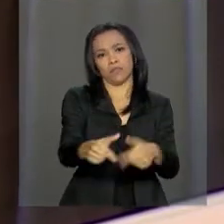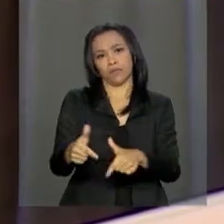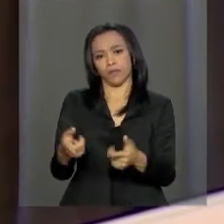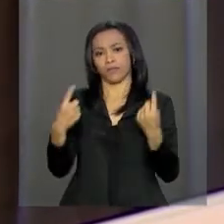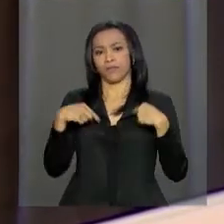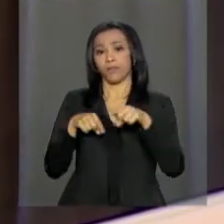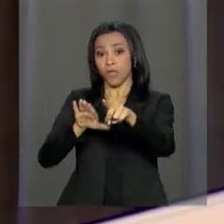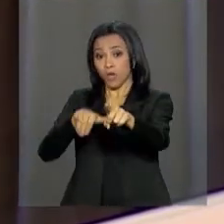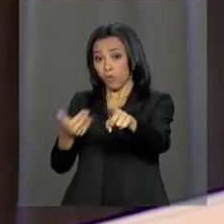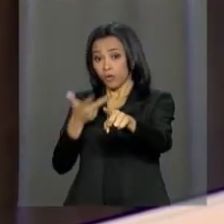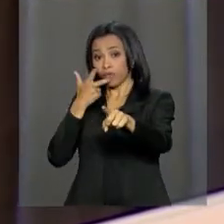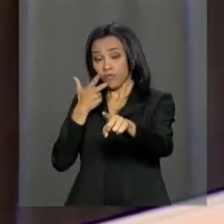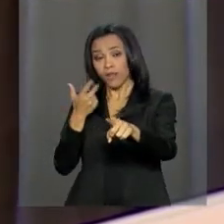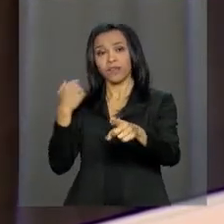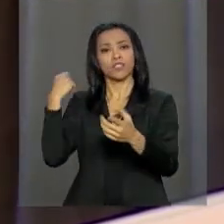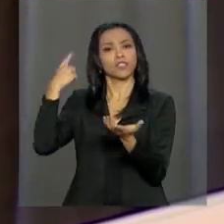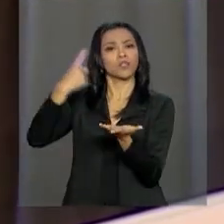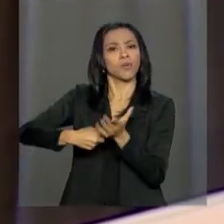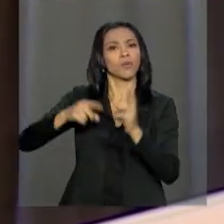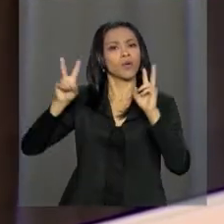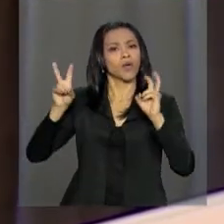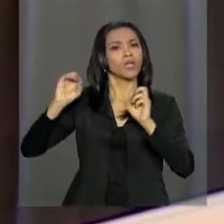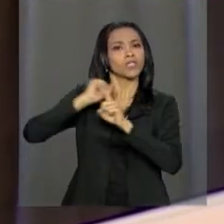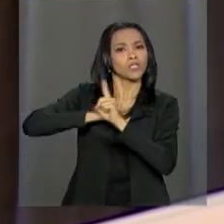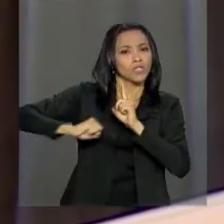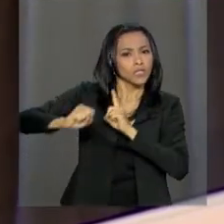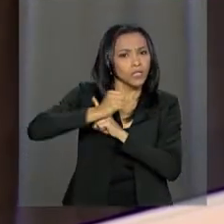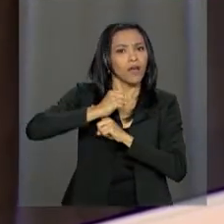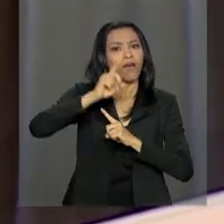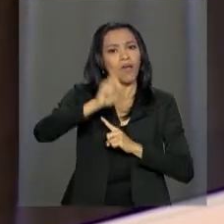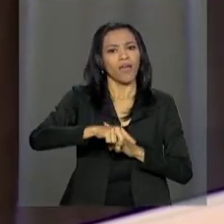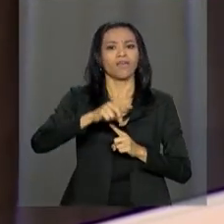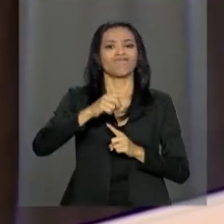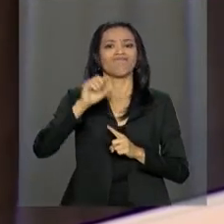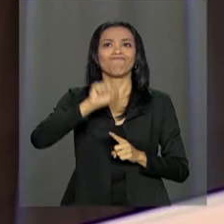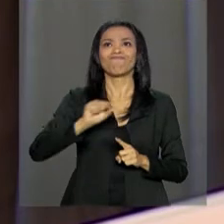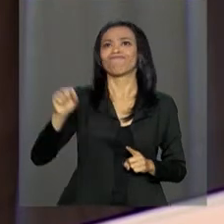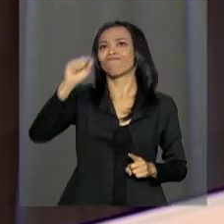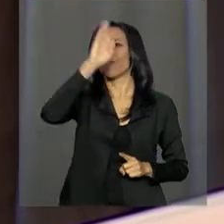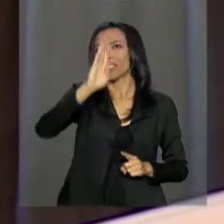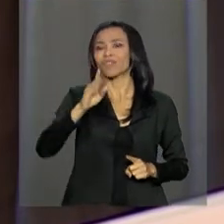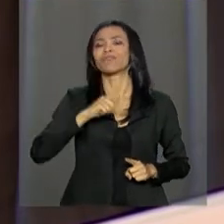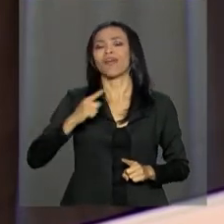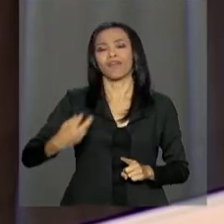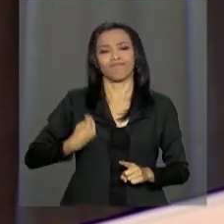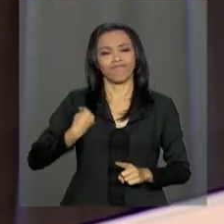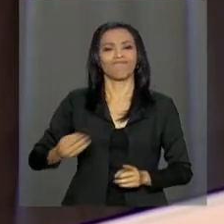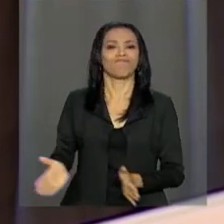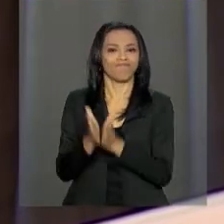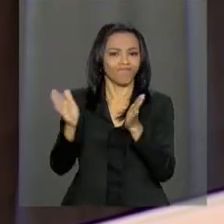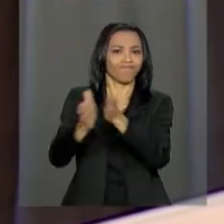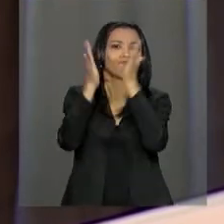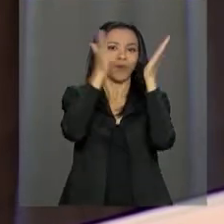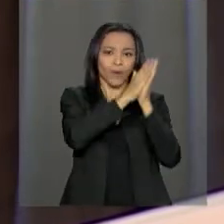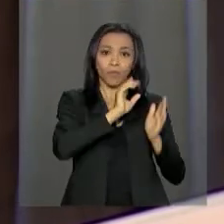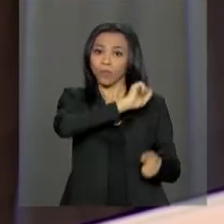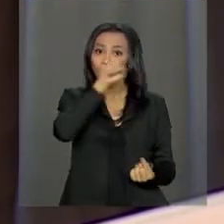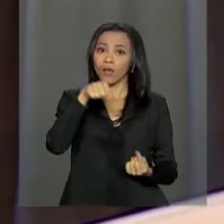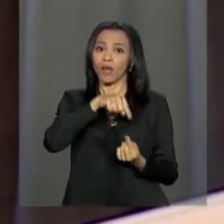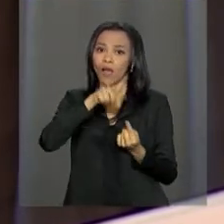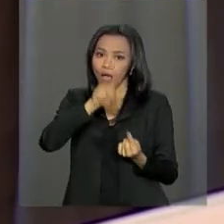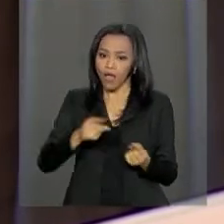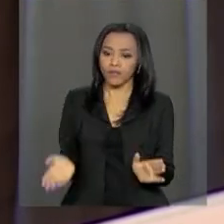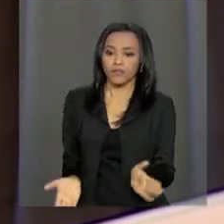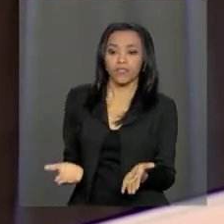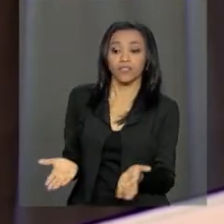é a ciência e consciência de que nós temos no país ainda gente muito pobre. Então a primeira coisa que se deve fazer é incentivar a